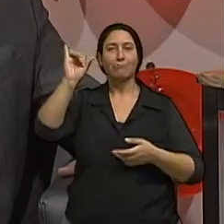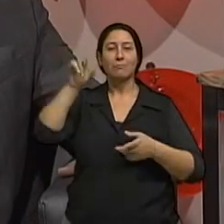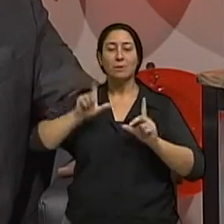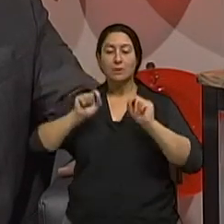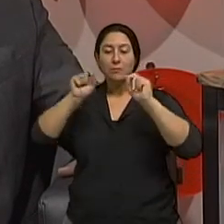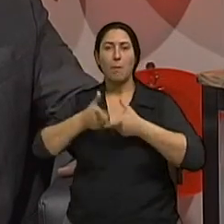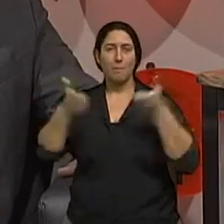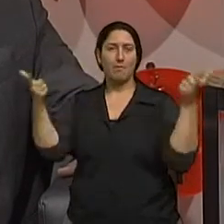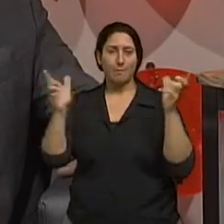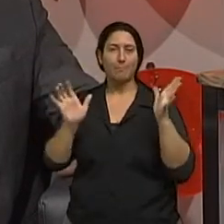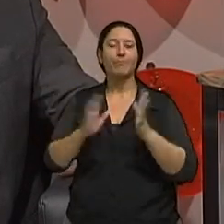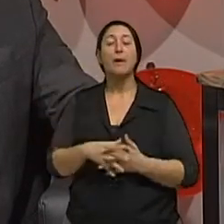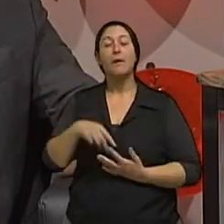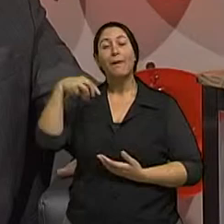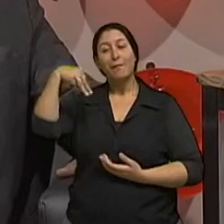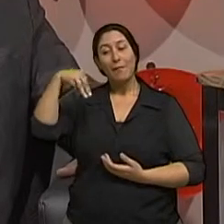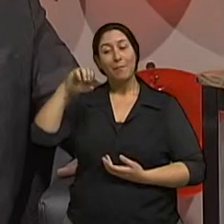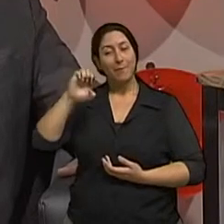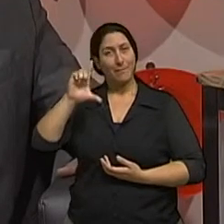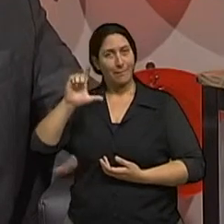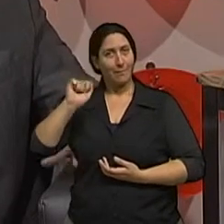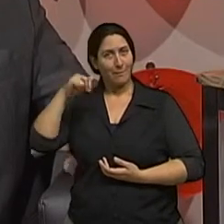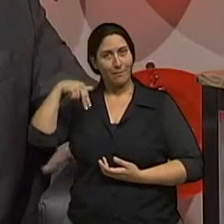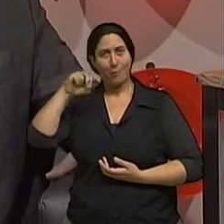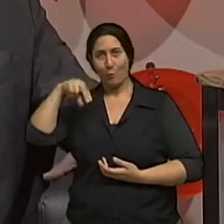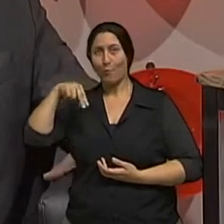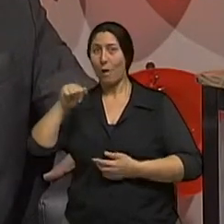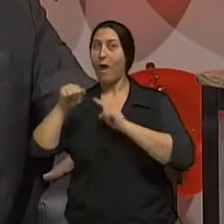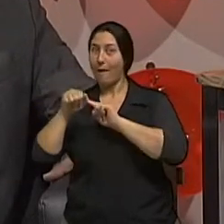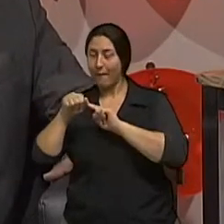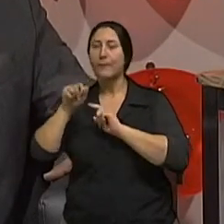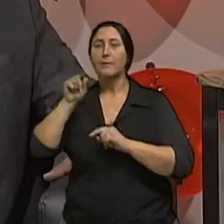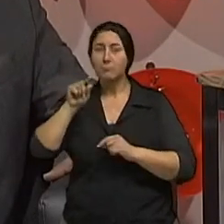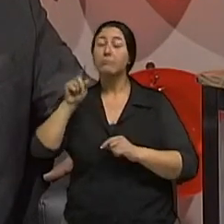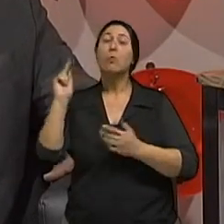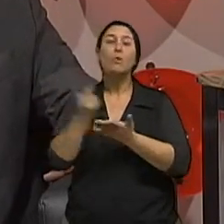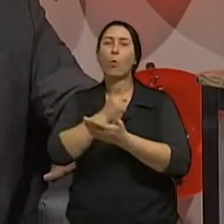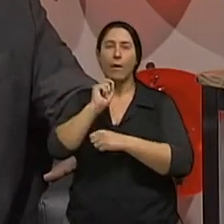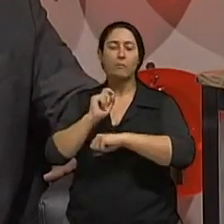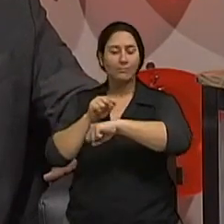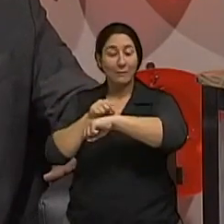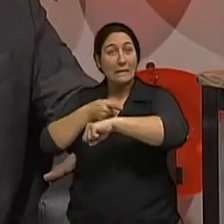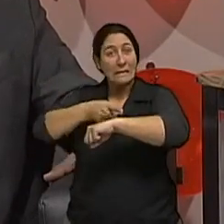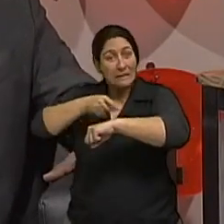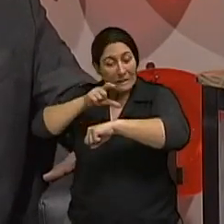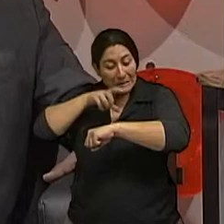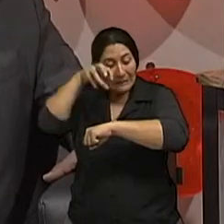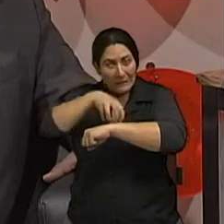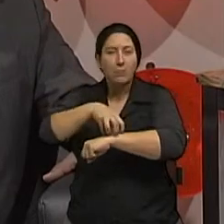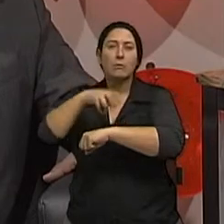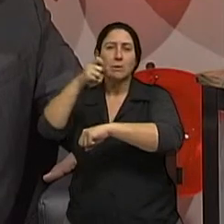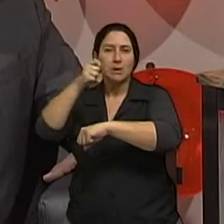Então, o melanoma, na realidade, constitui uma doença de mutação da pele e que, por